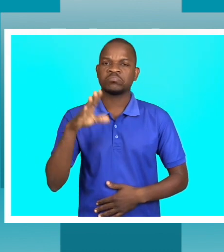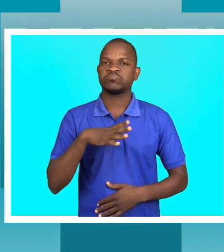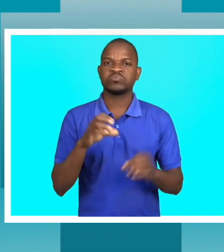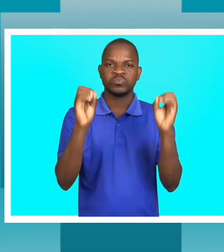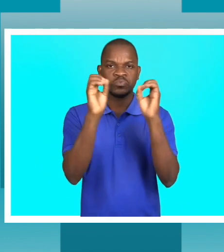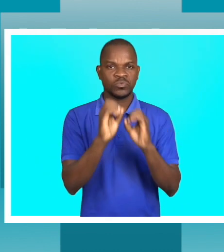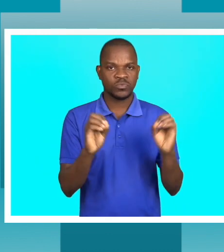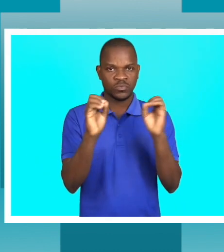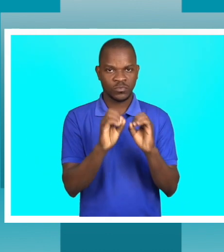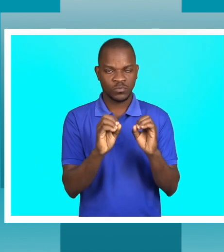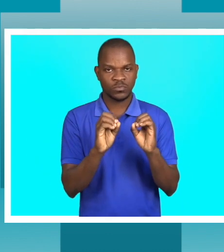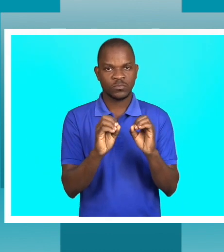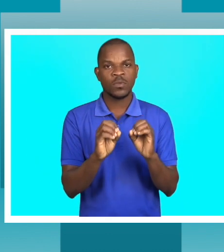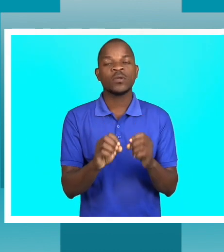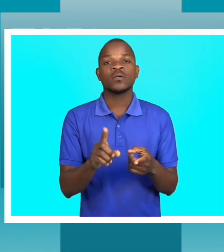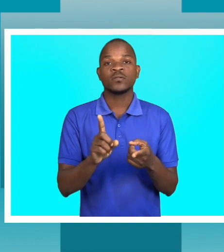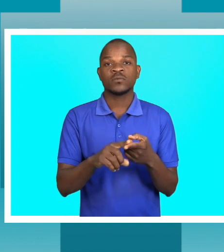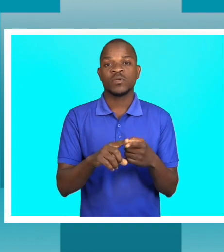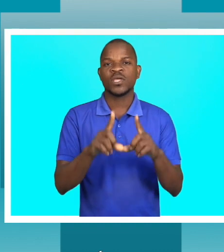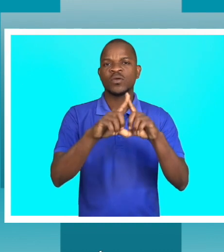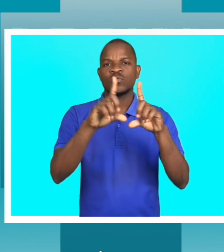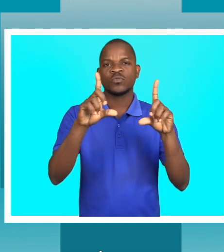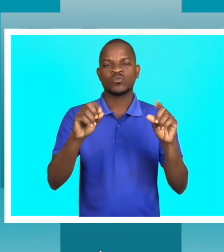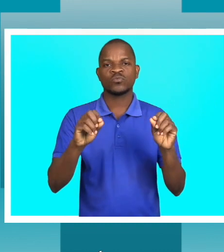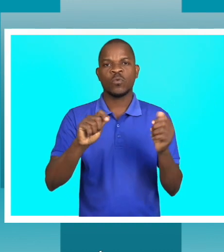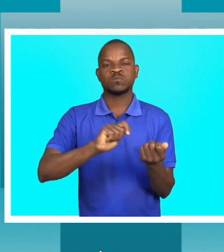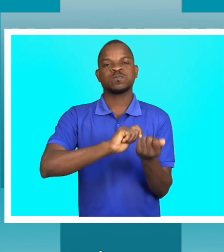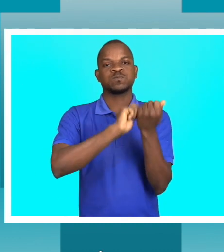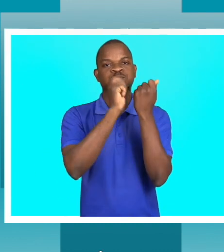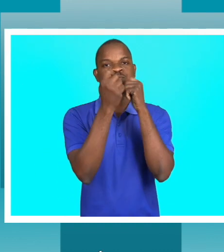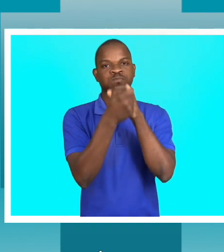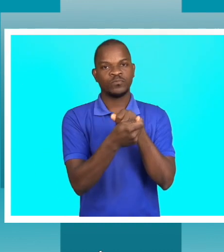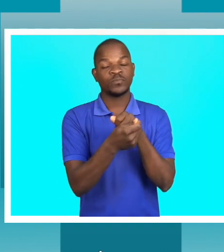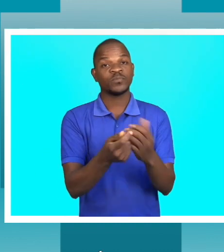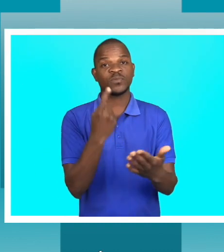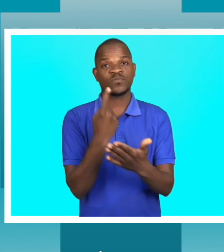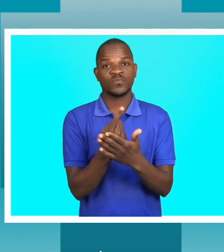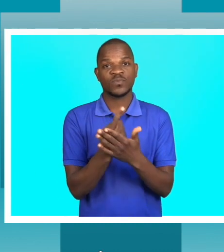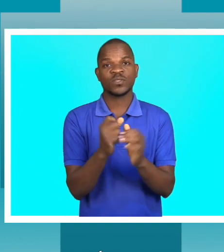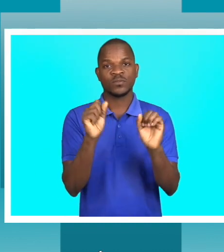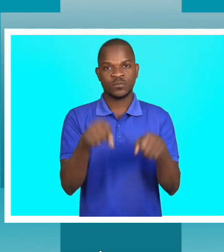acontecia a outra hora. Uma questão de revolução que é precisa.